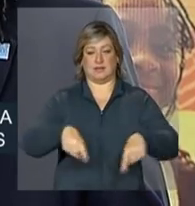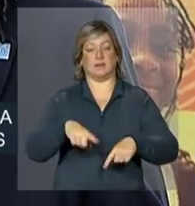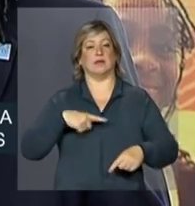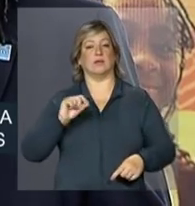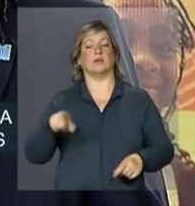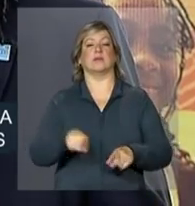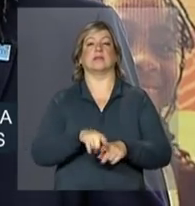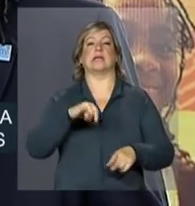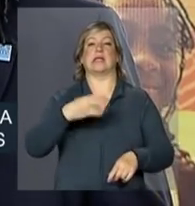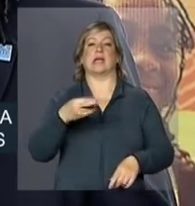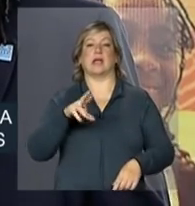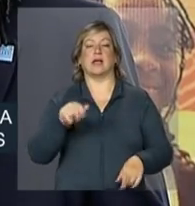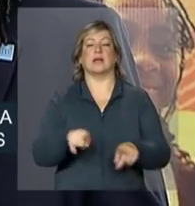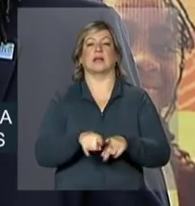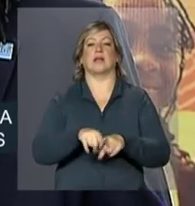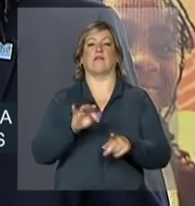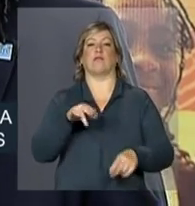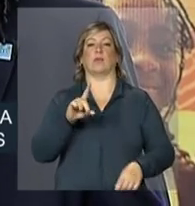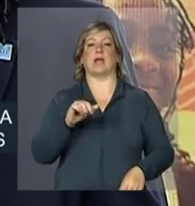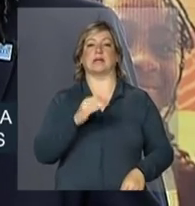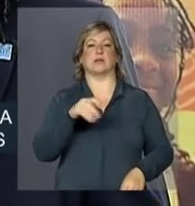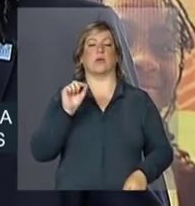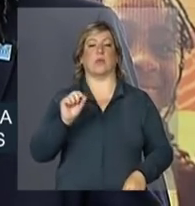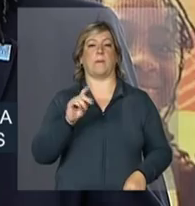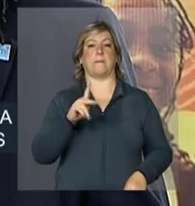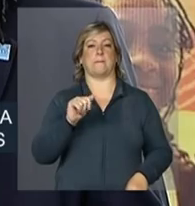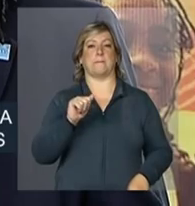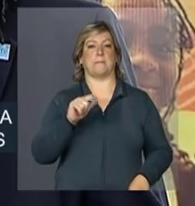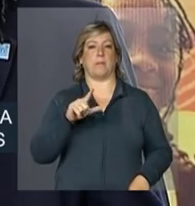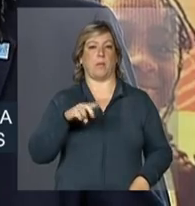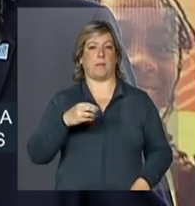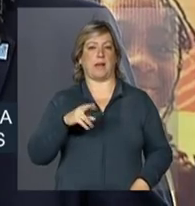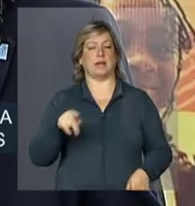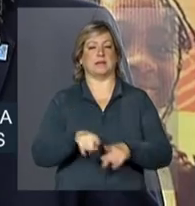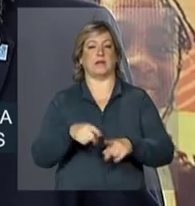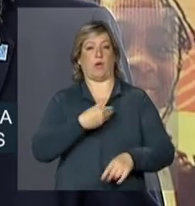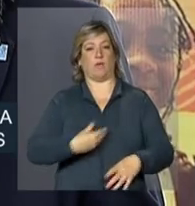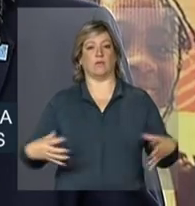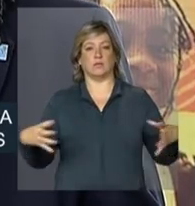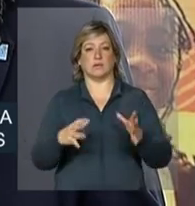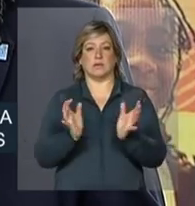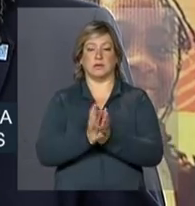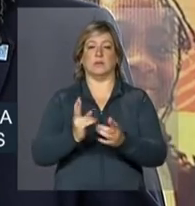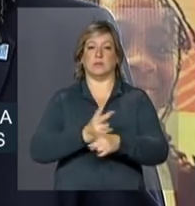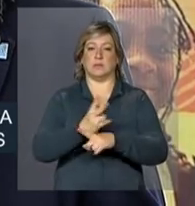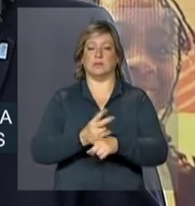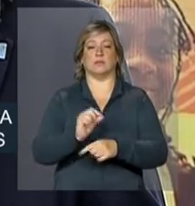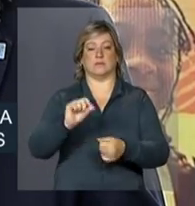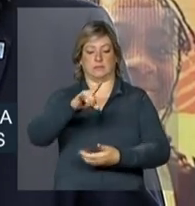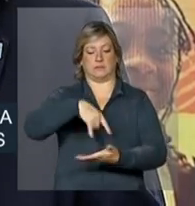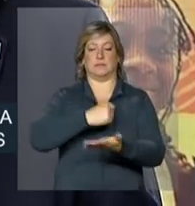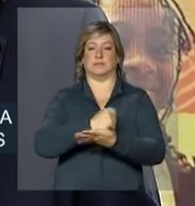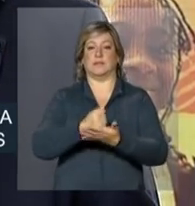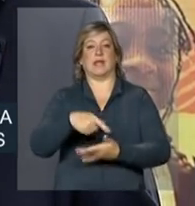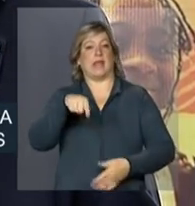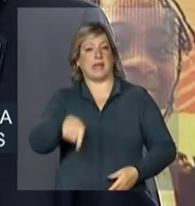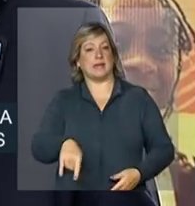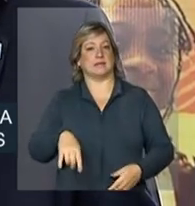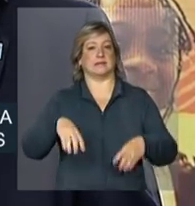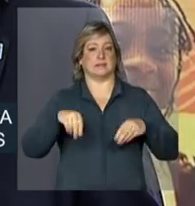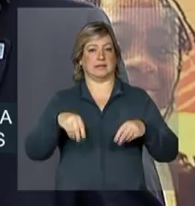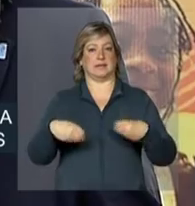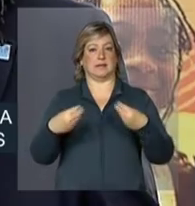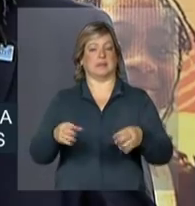através do Inca, Fundação Palmares e outros órgãos buscam titular essas terras. E isso é